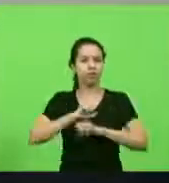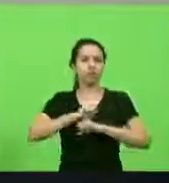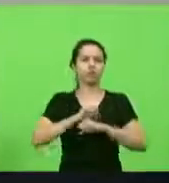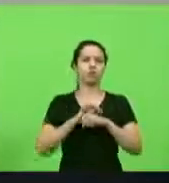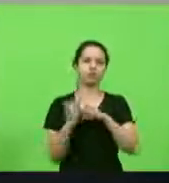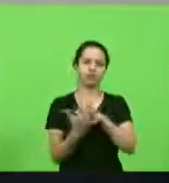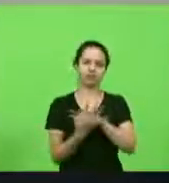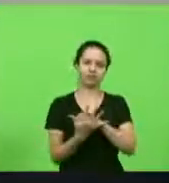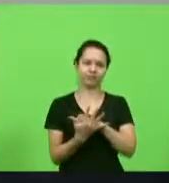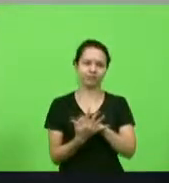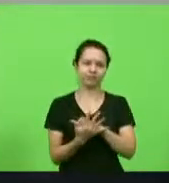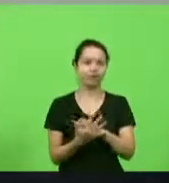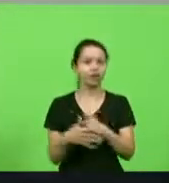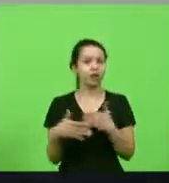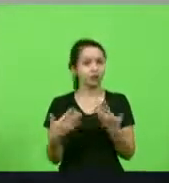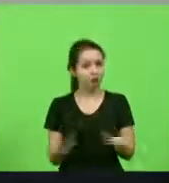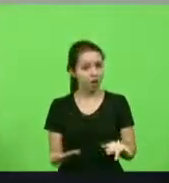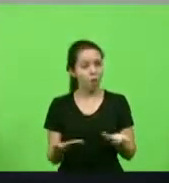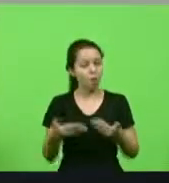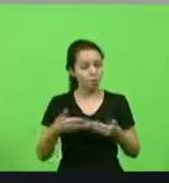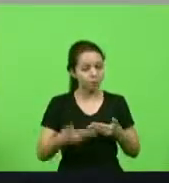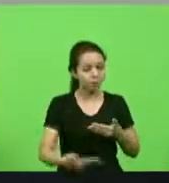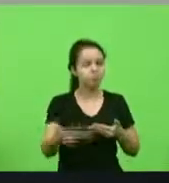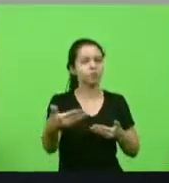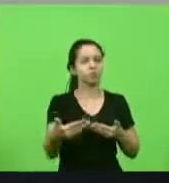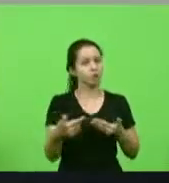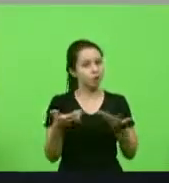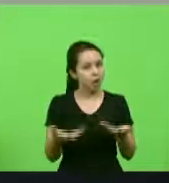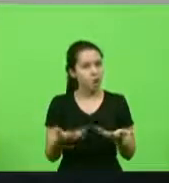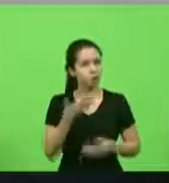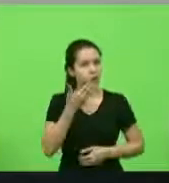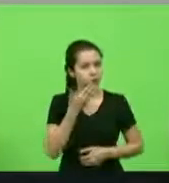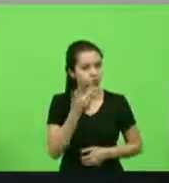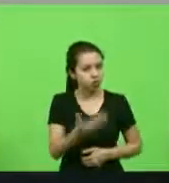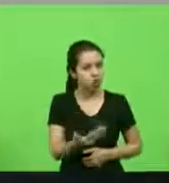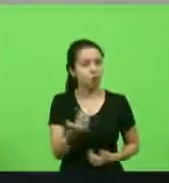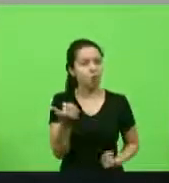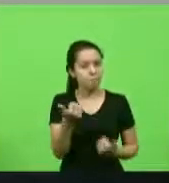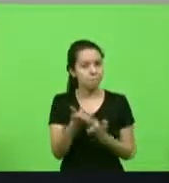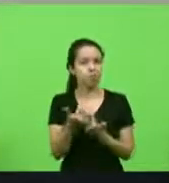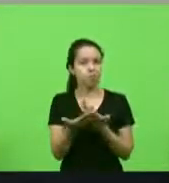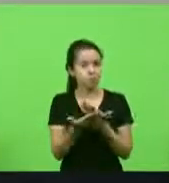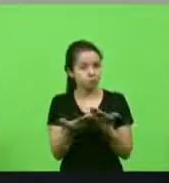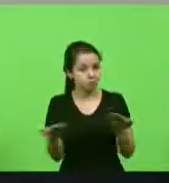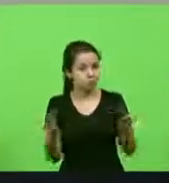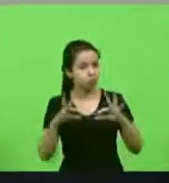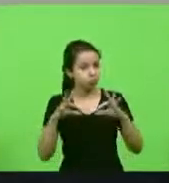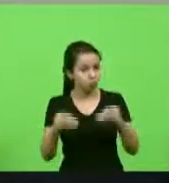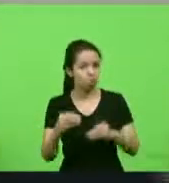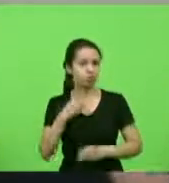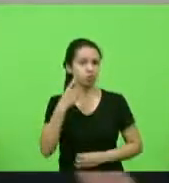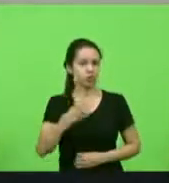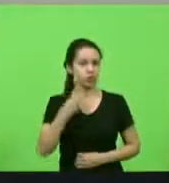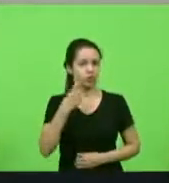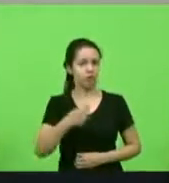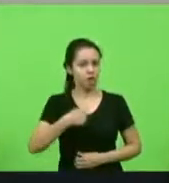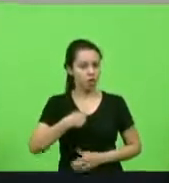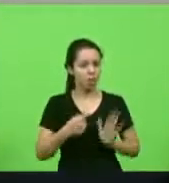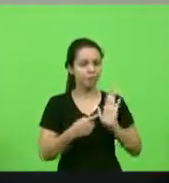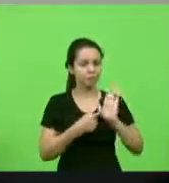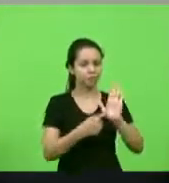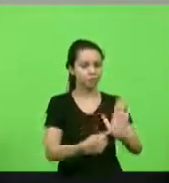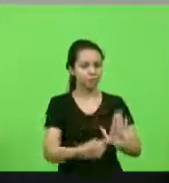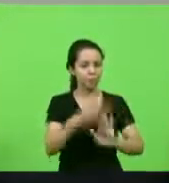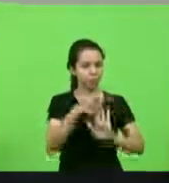então a partir desse momento eu quero pedir o apoio a todos deputados eu apresentei um projeto de